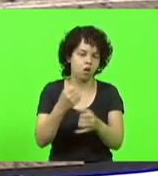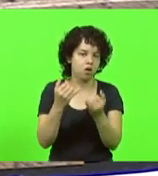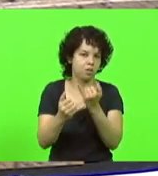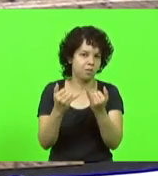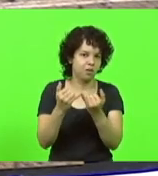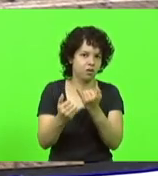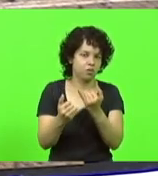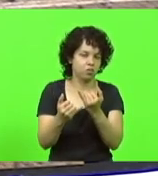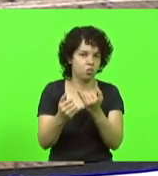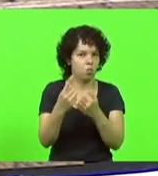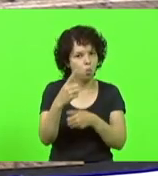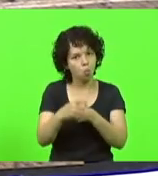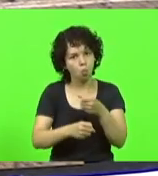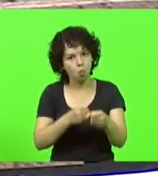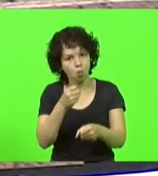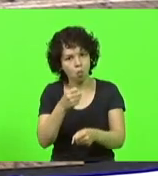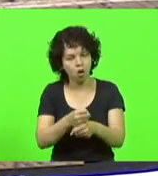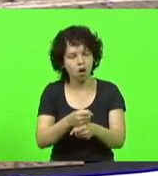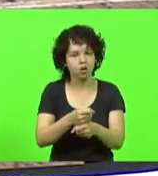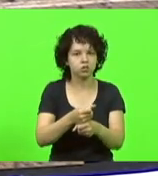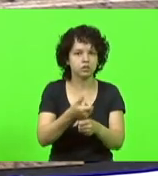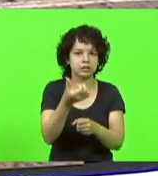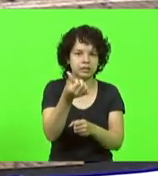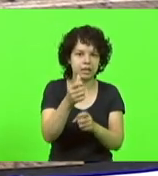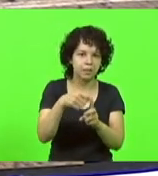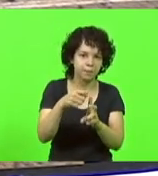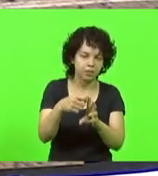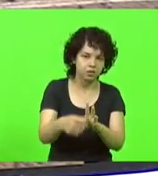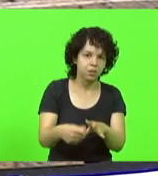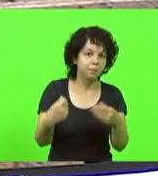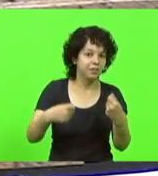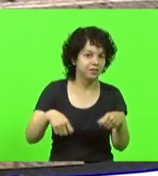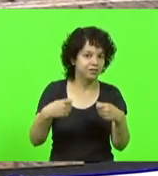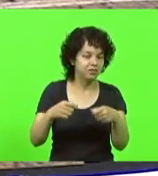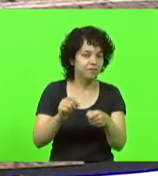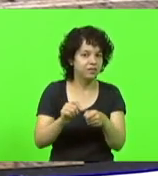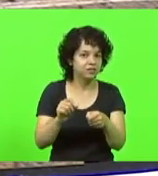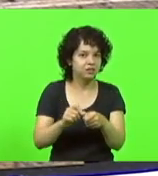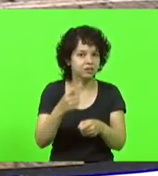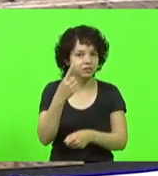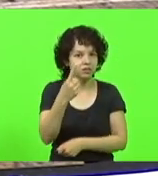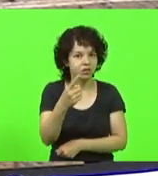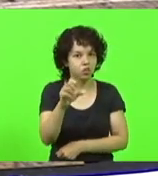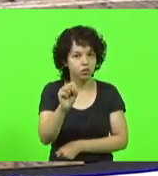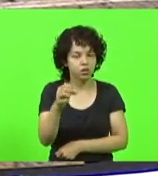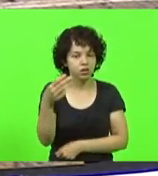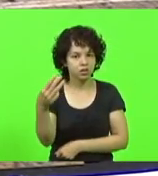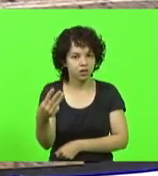exato e meio, um ano e seis meses, ele teria que fazer 183 cirurgias por dia.